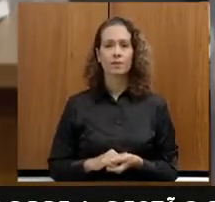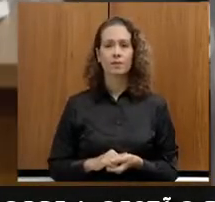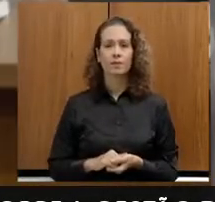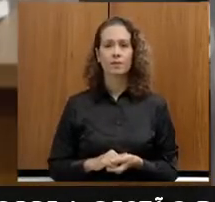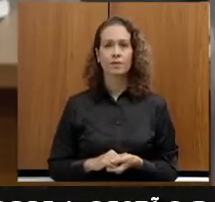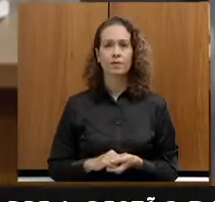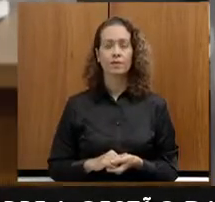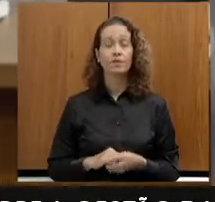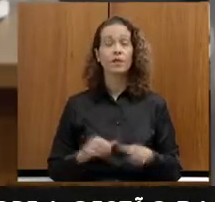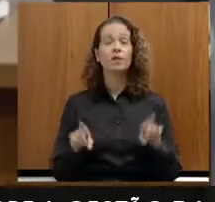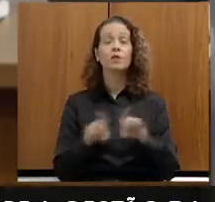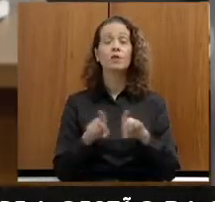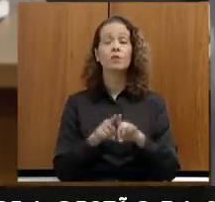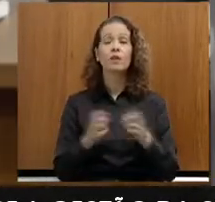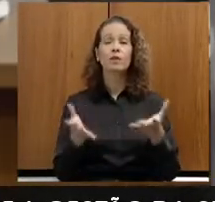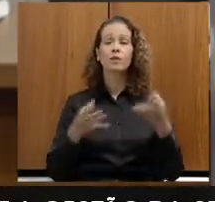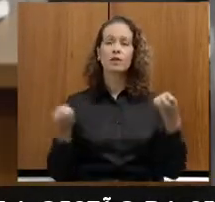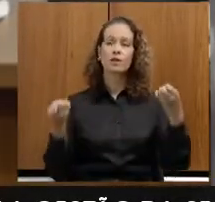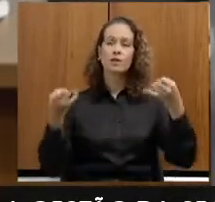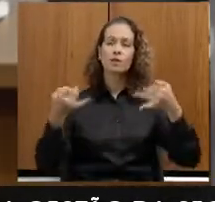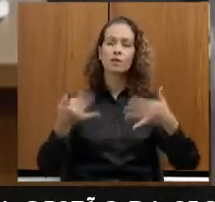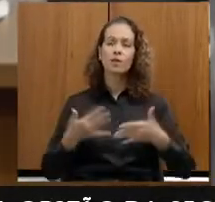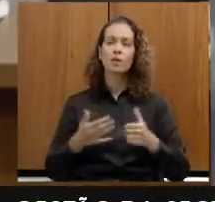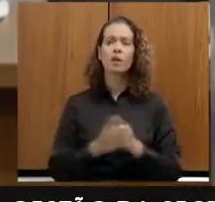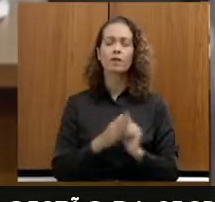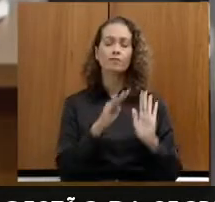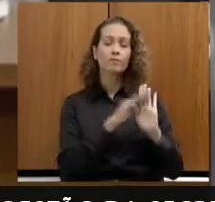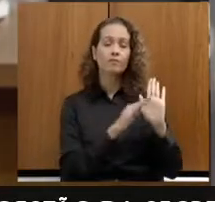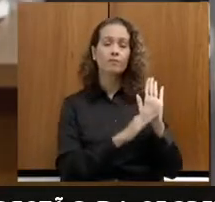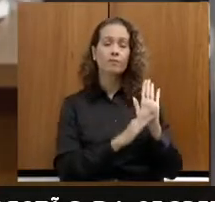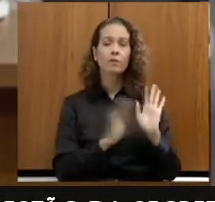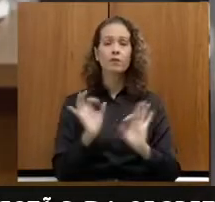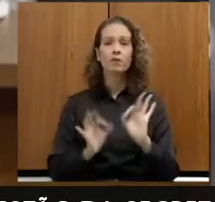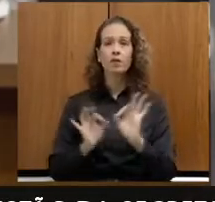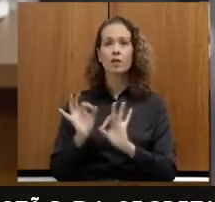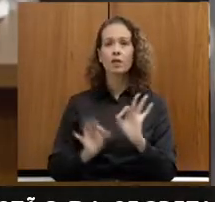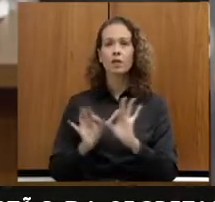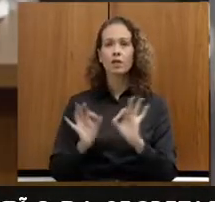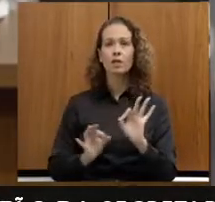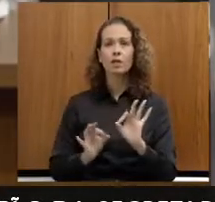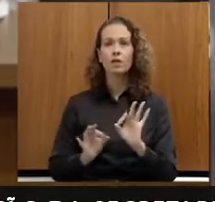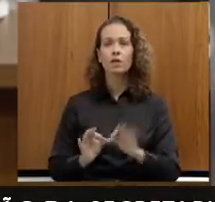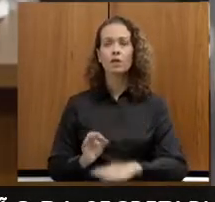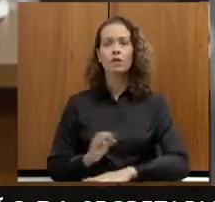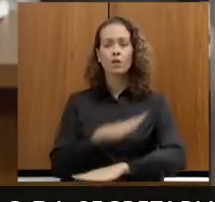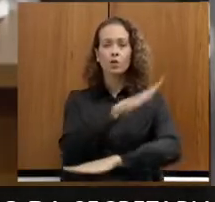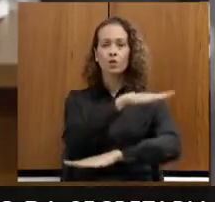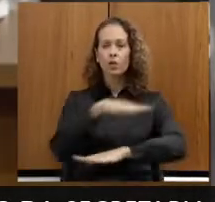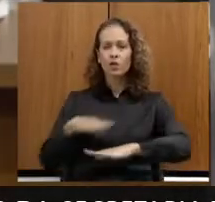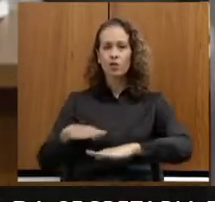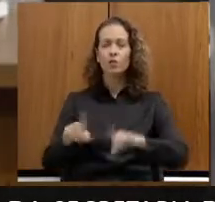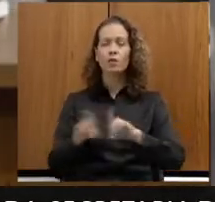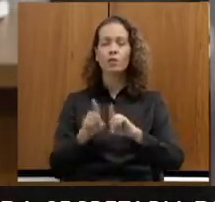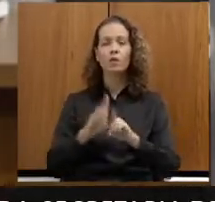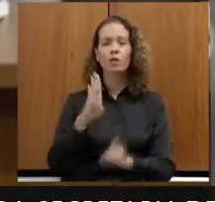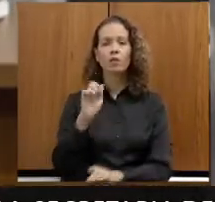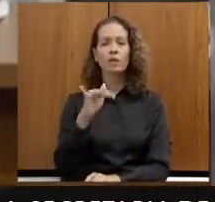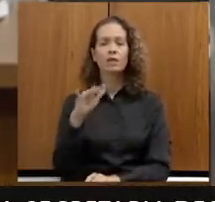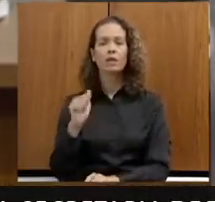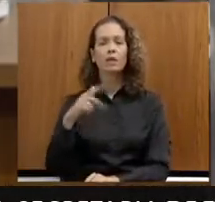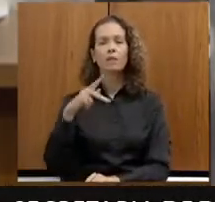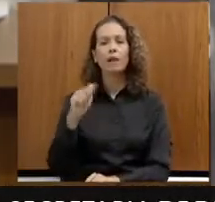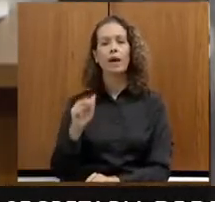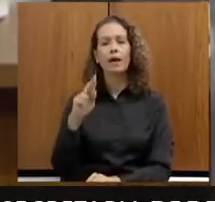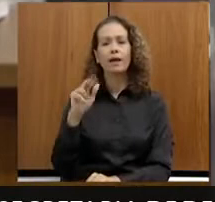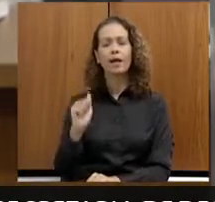E eu também gostaria de falar nas medidas de recuperação de Brumadinho e Bacia do Paraupeba. Nós, em 2021, nós